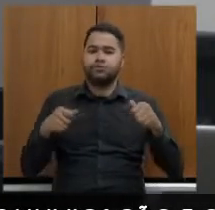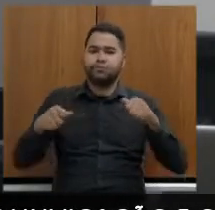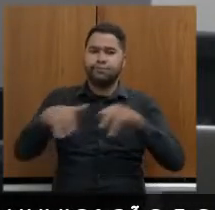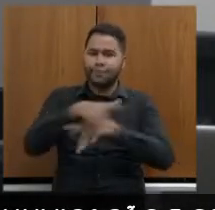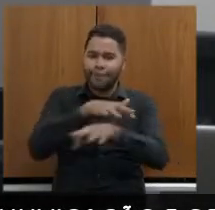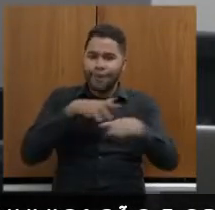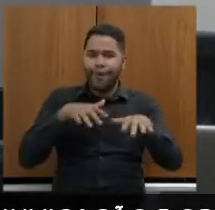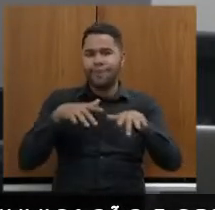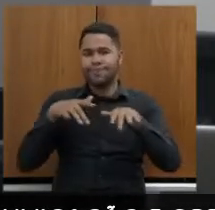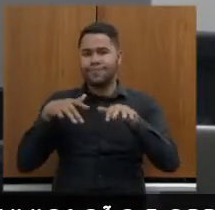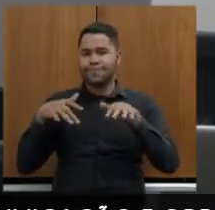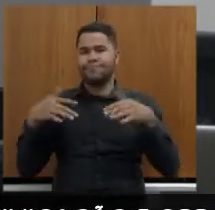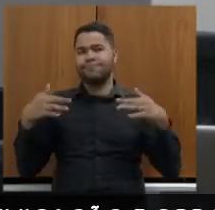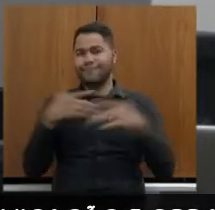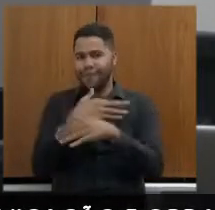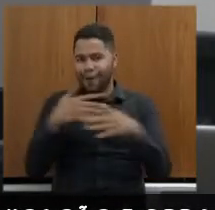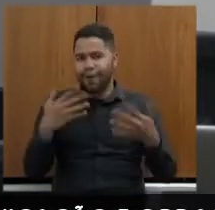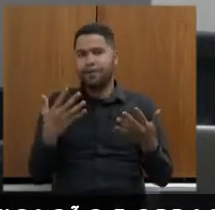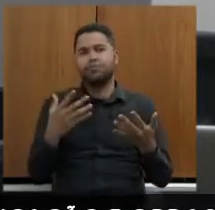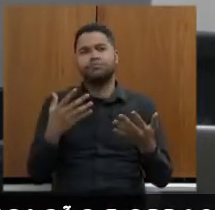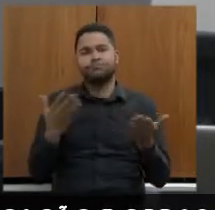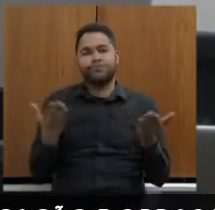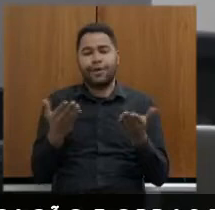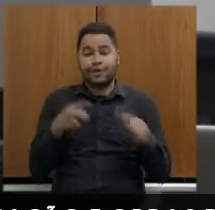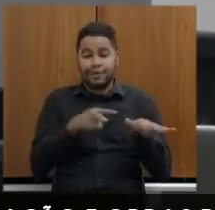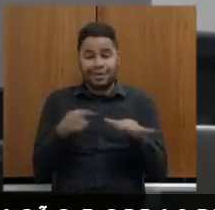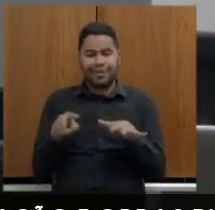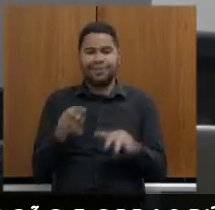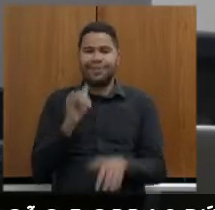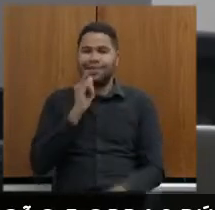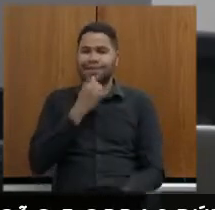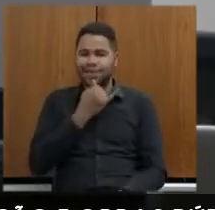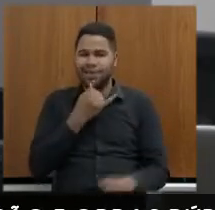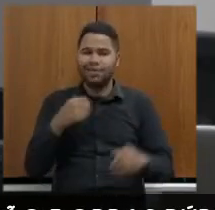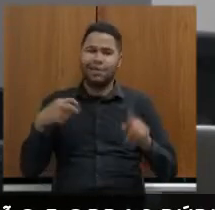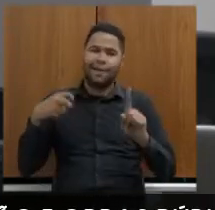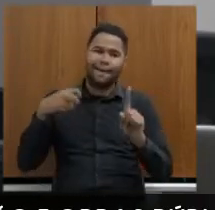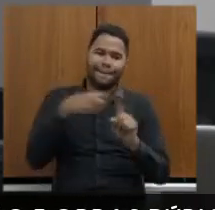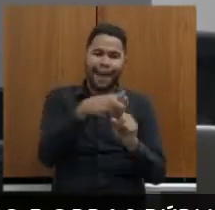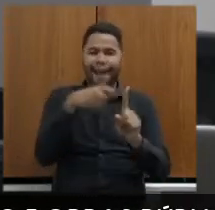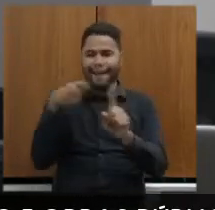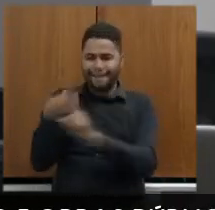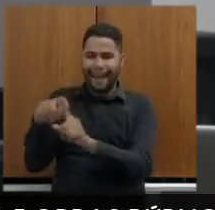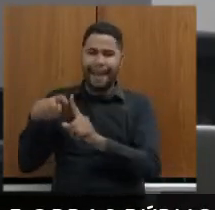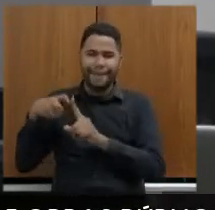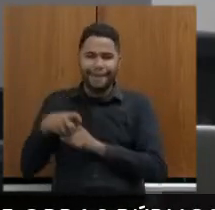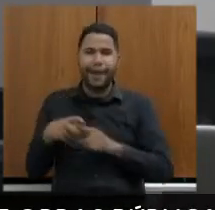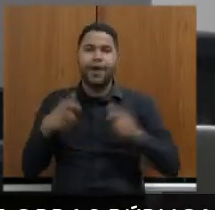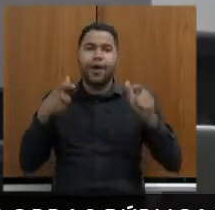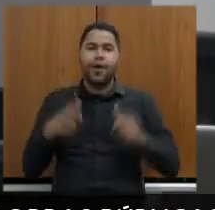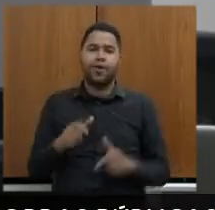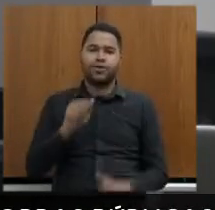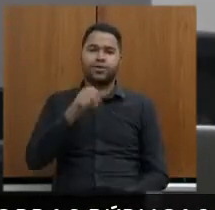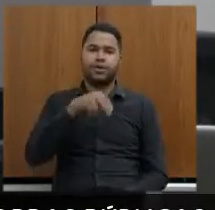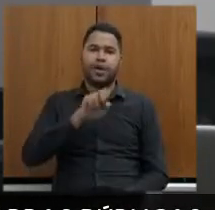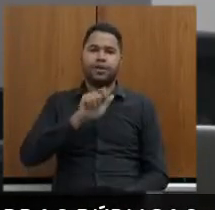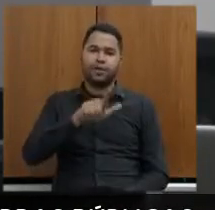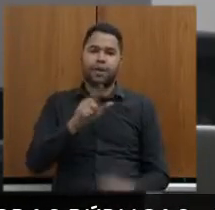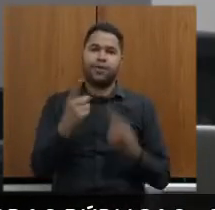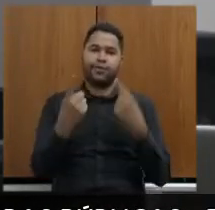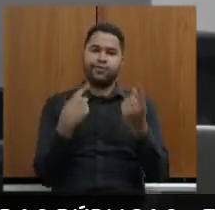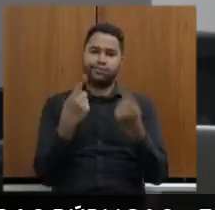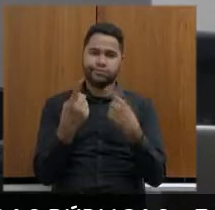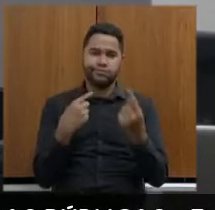essa semana nós tivemos tristes notícias de acidentes acontecidos no anel rodoviário e em locais